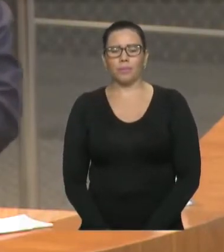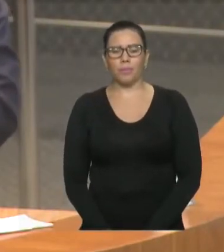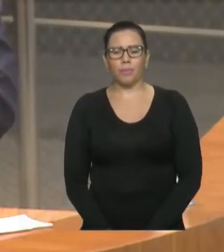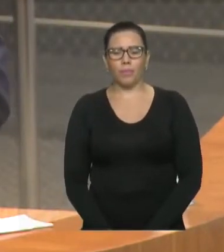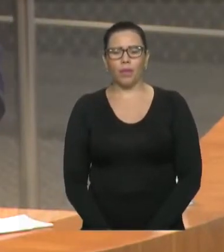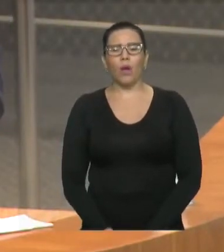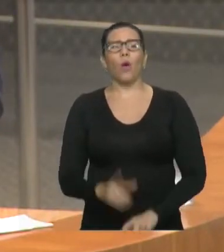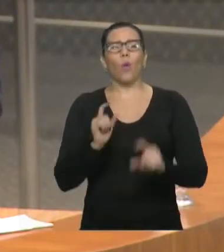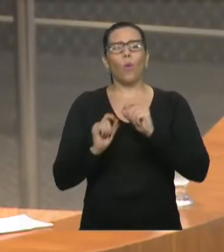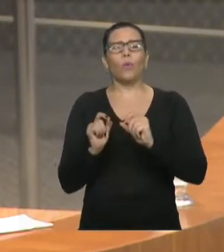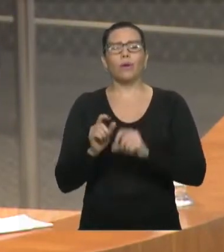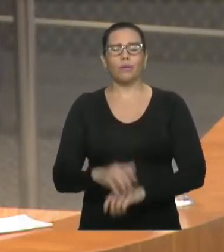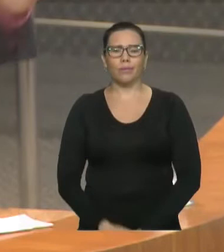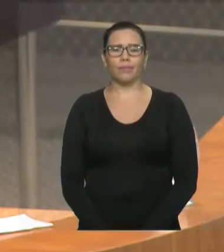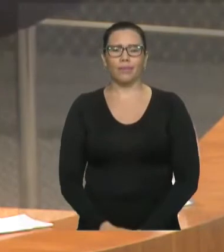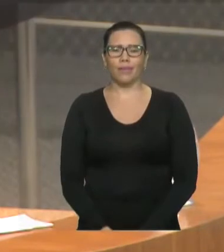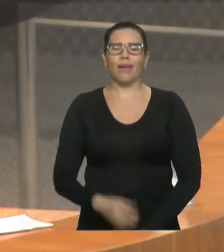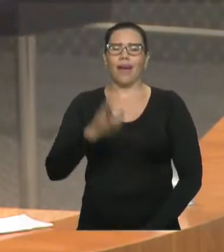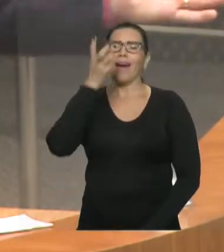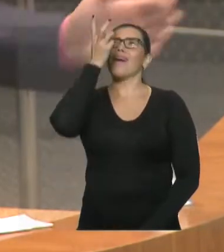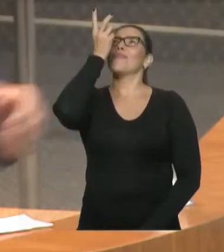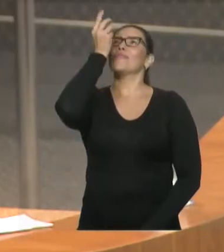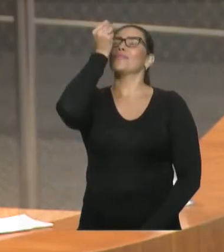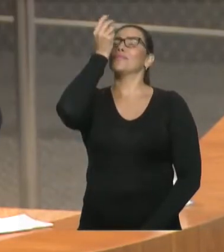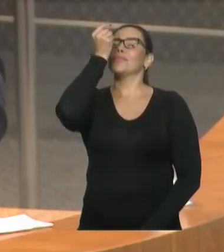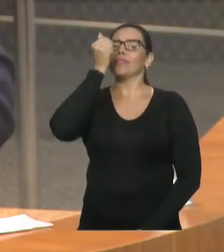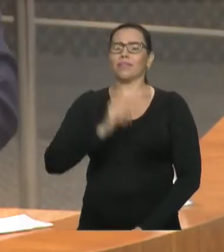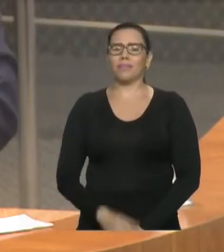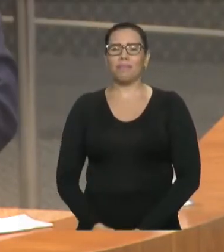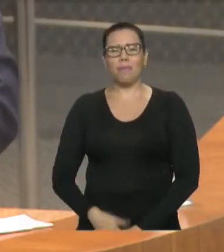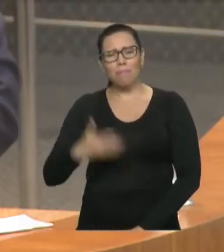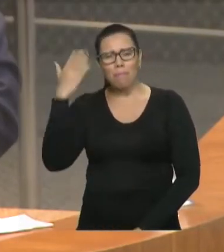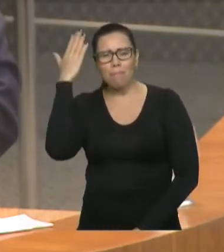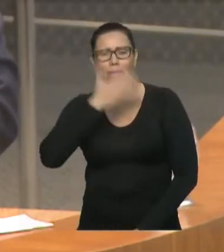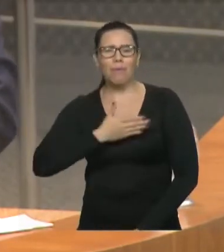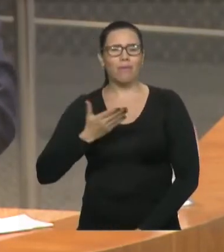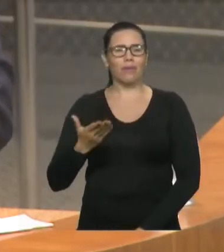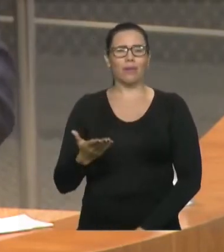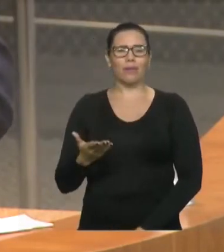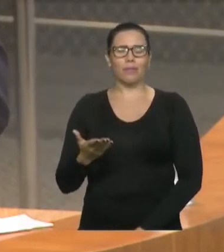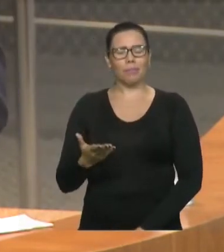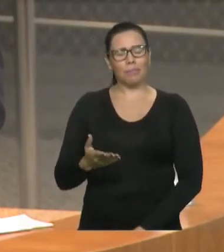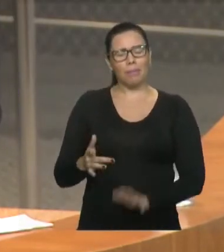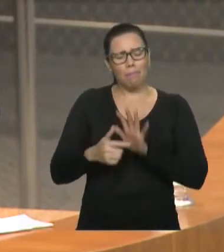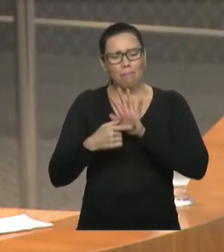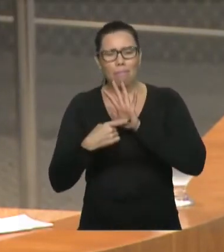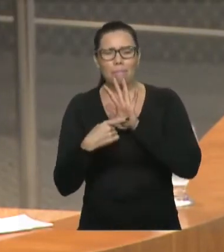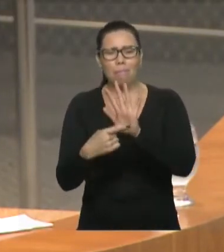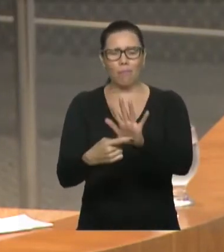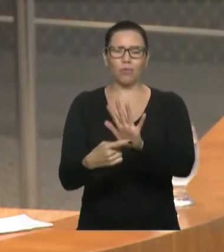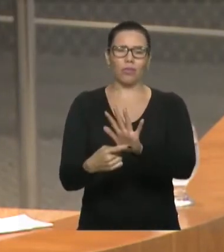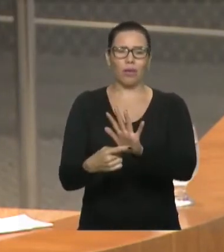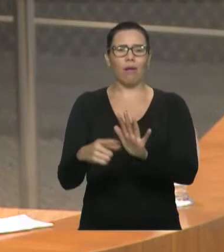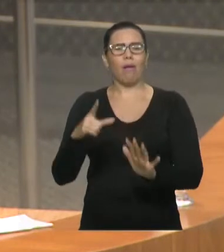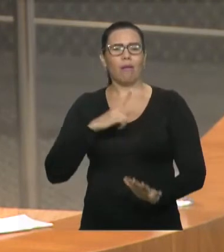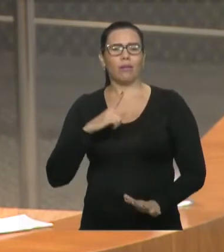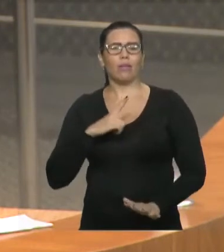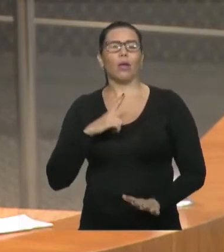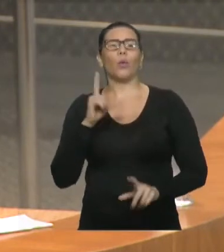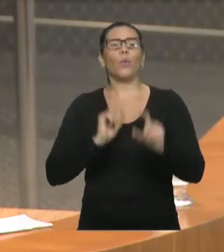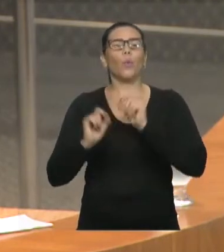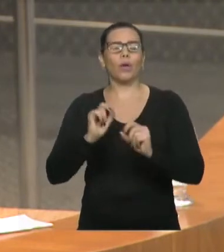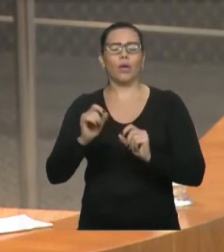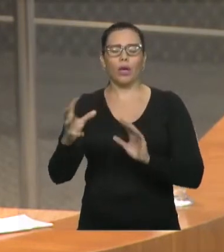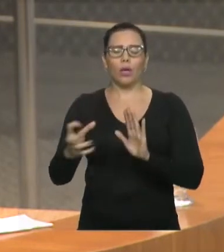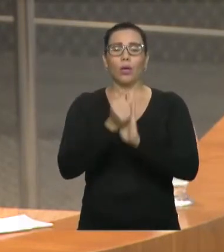farinha, e de várias cidades, como tem a farinha também de Santa Rita, mas que já possui o selo da agricultura familiar, deputado César Pires.